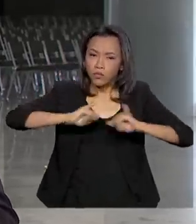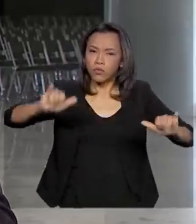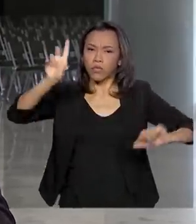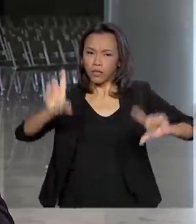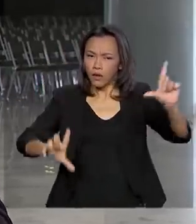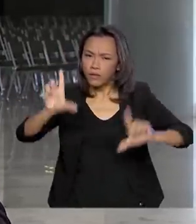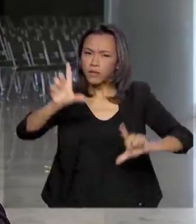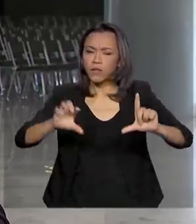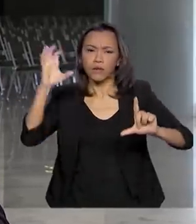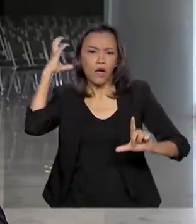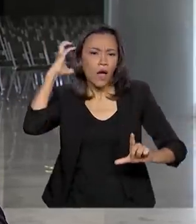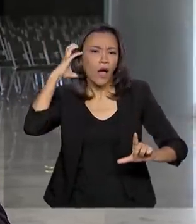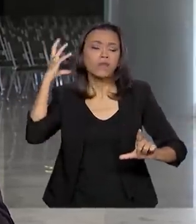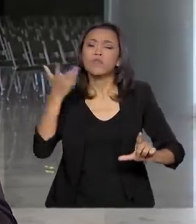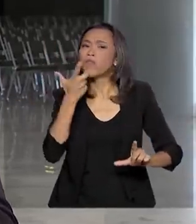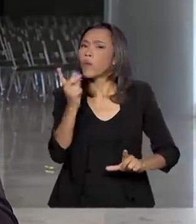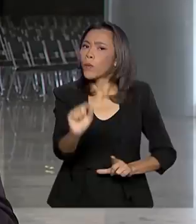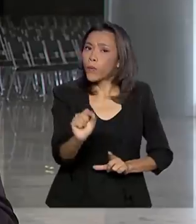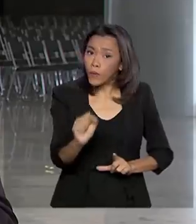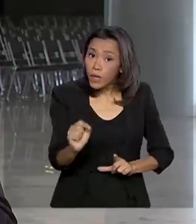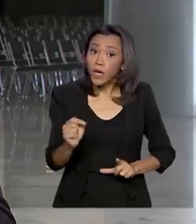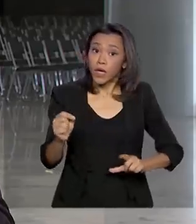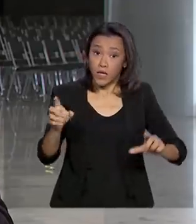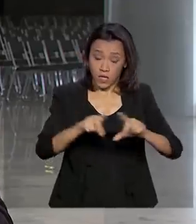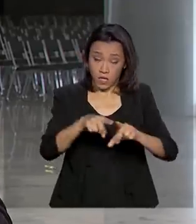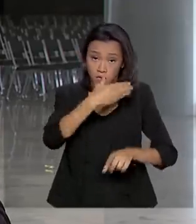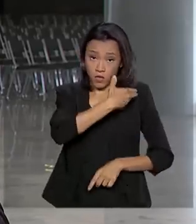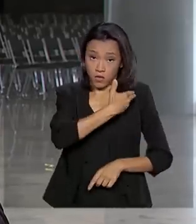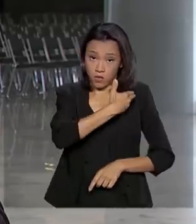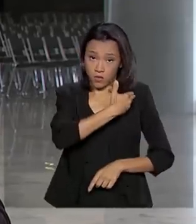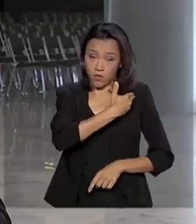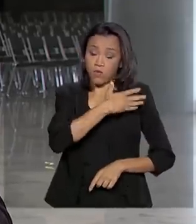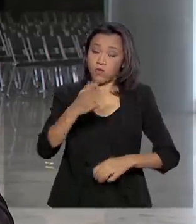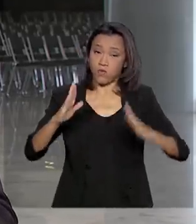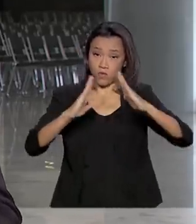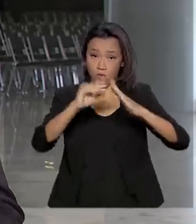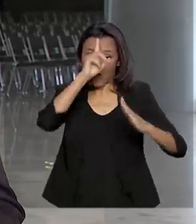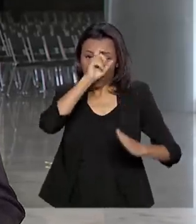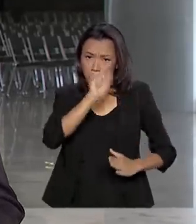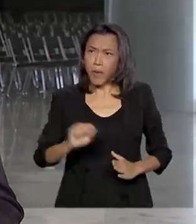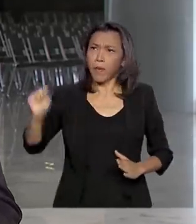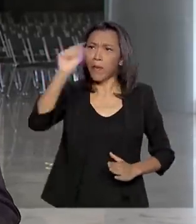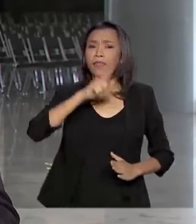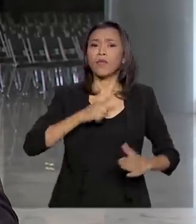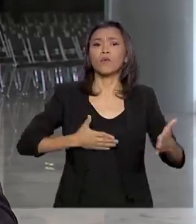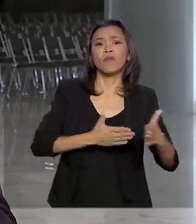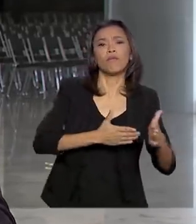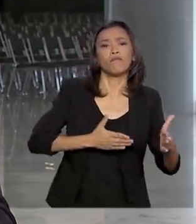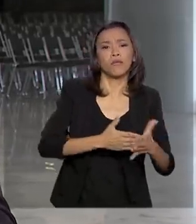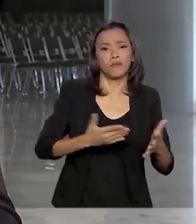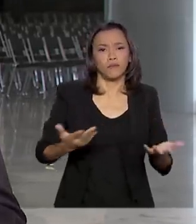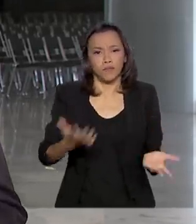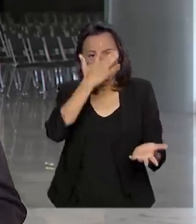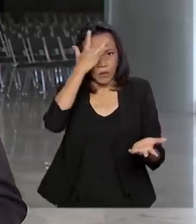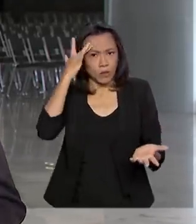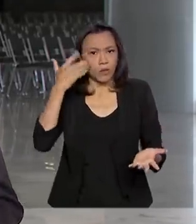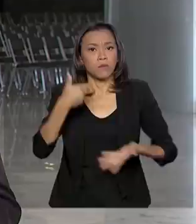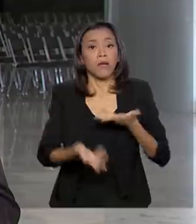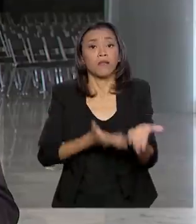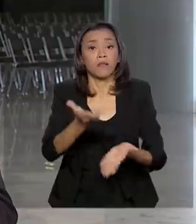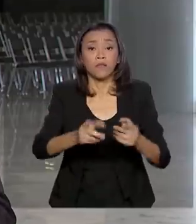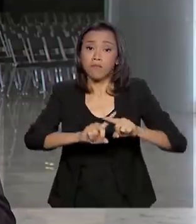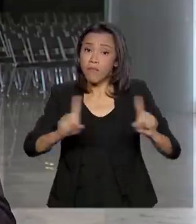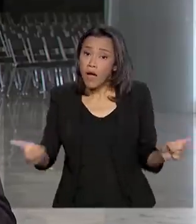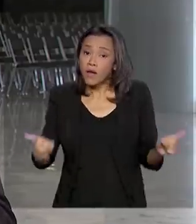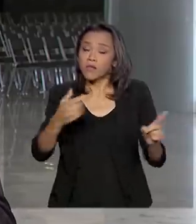de rádio e TV. Ele disse que o sistema de saúde brasileiro tem um limite de pacientes que podem ser atendidos, mas que o governo